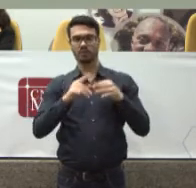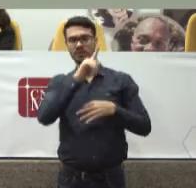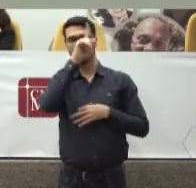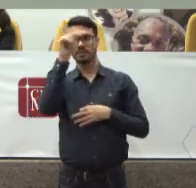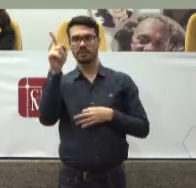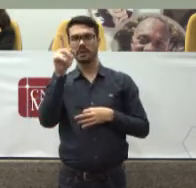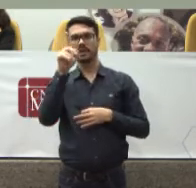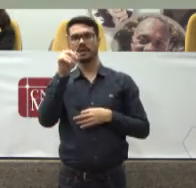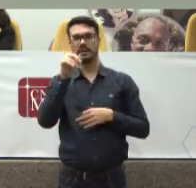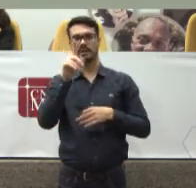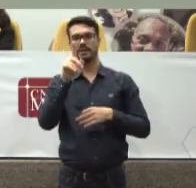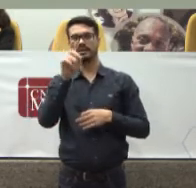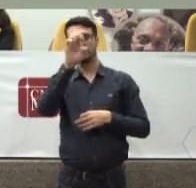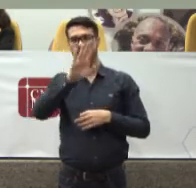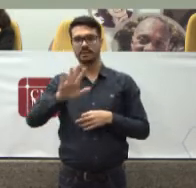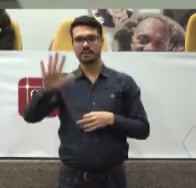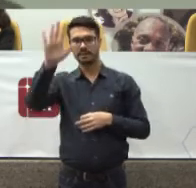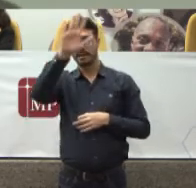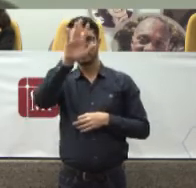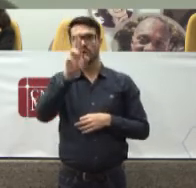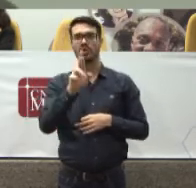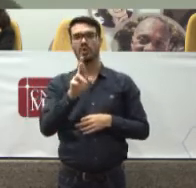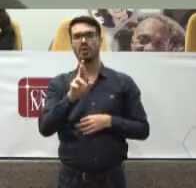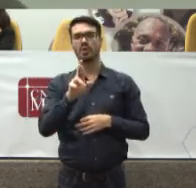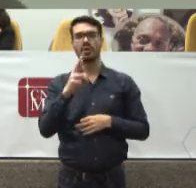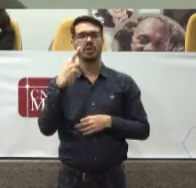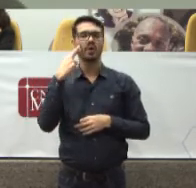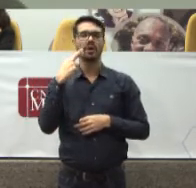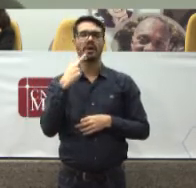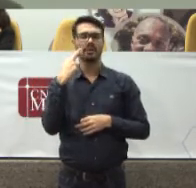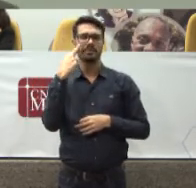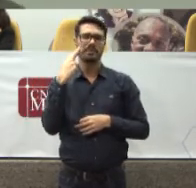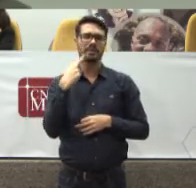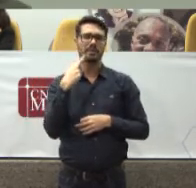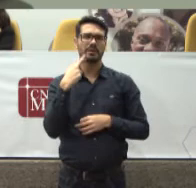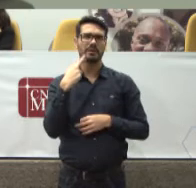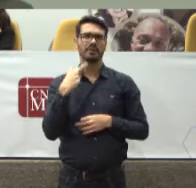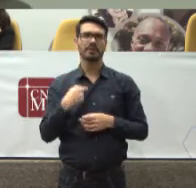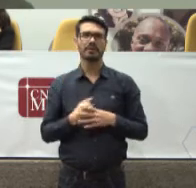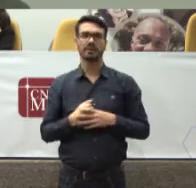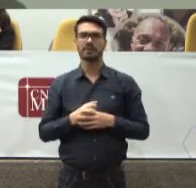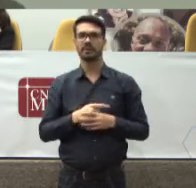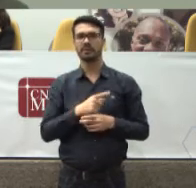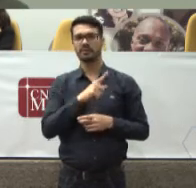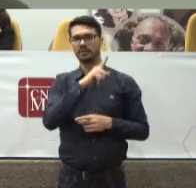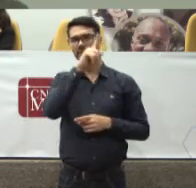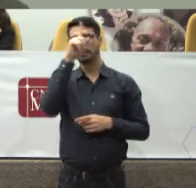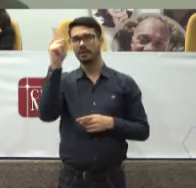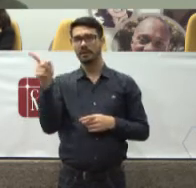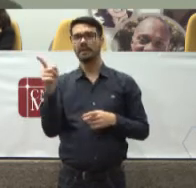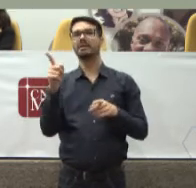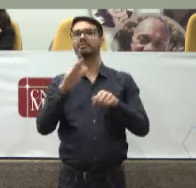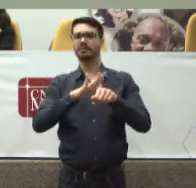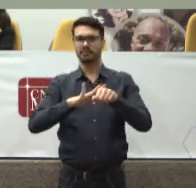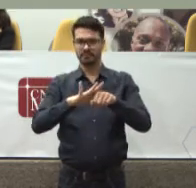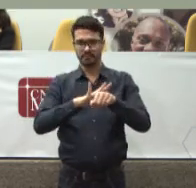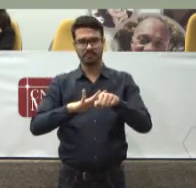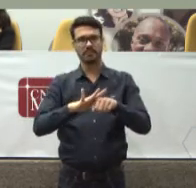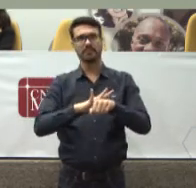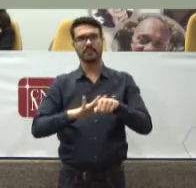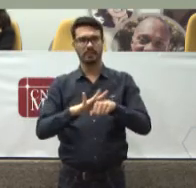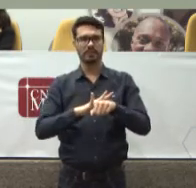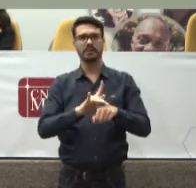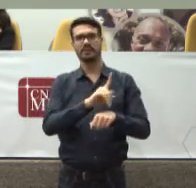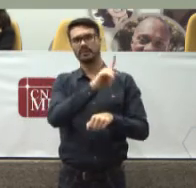lideraram As instituições Do ministério público Nos respectivos estados Há que se dialogar Procurador-geral Há que se